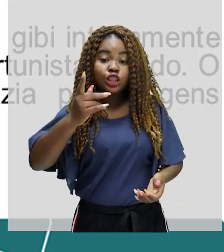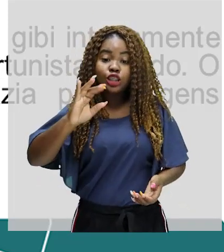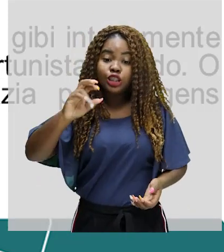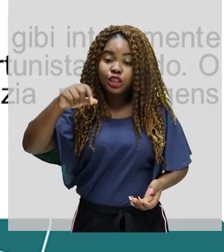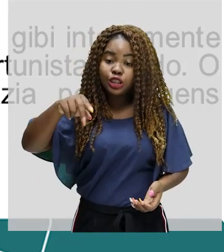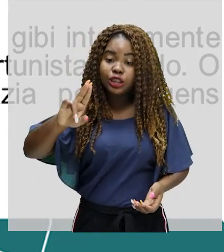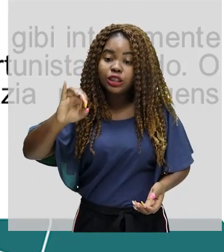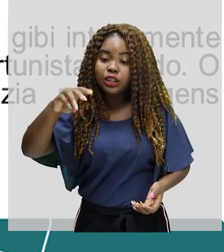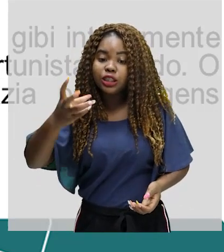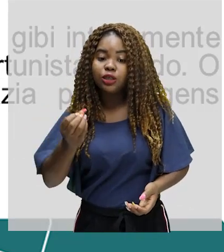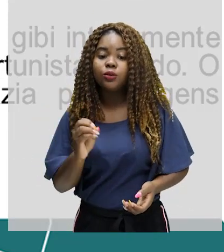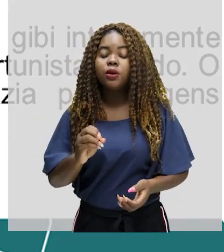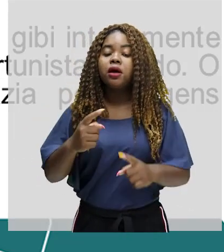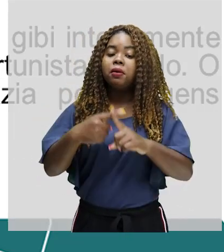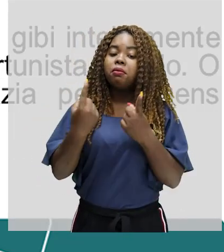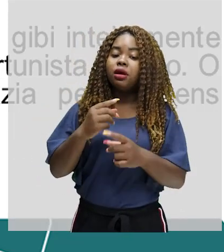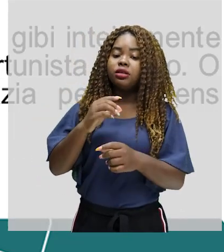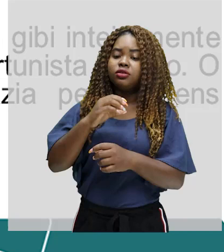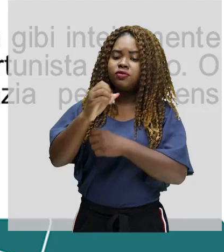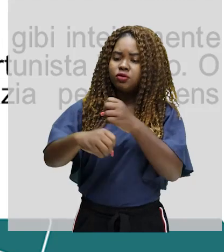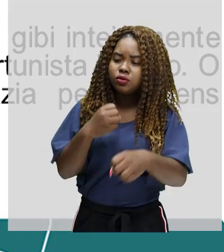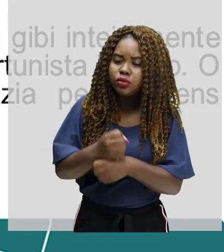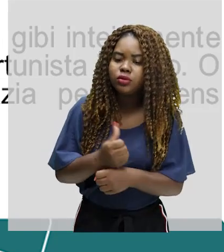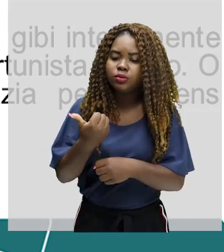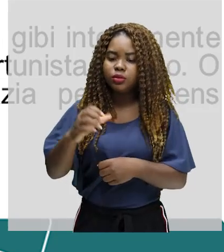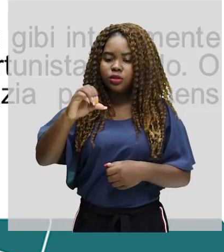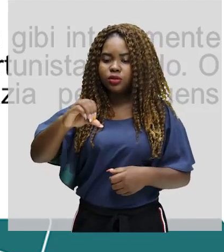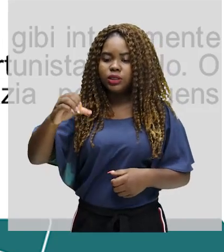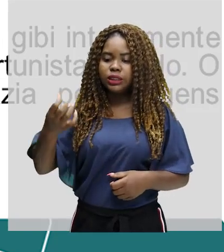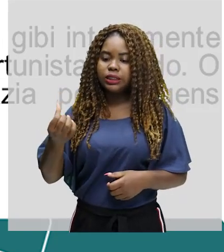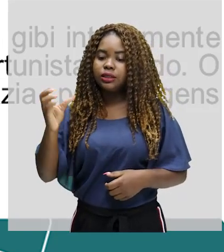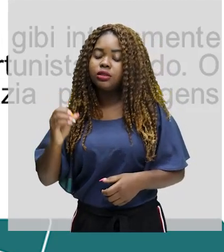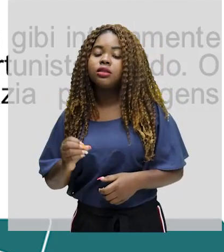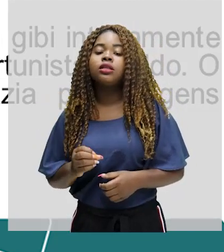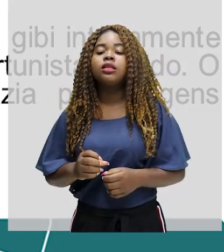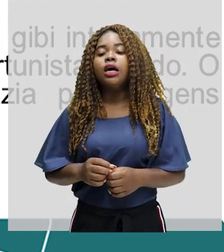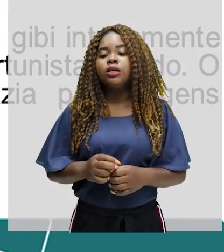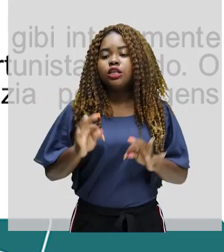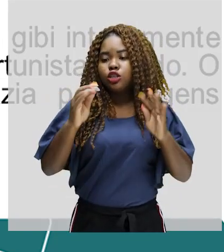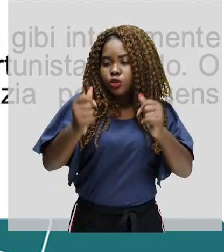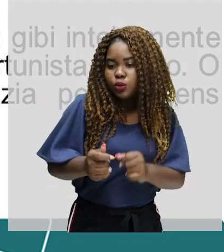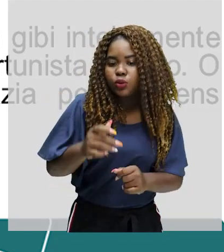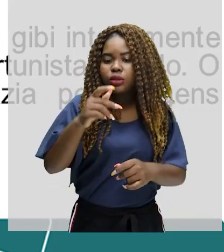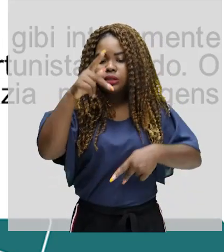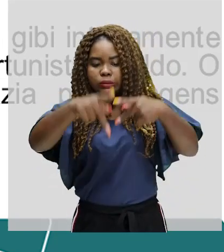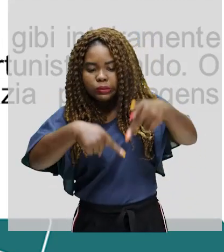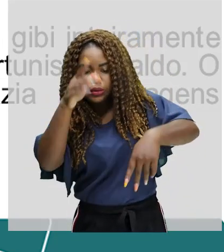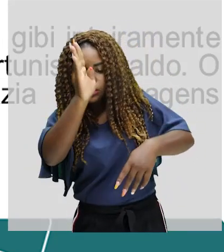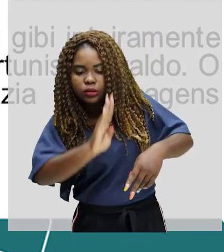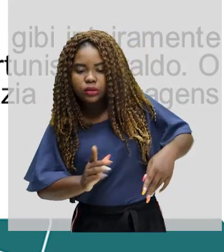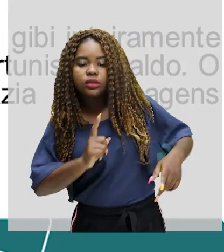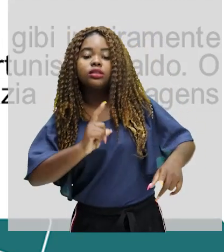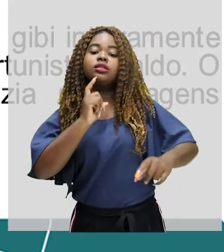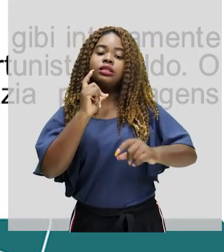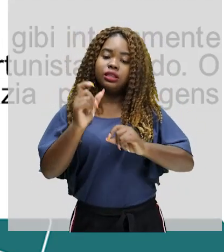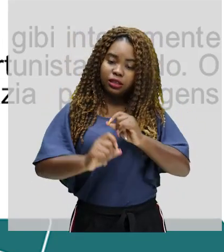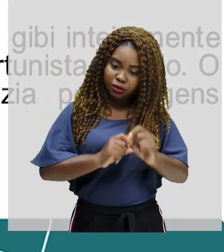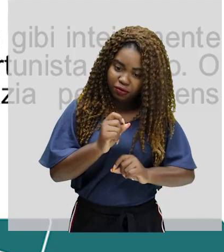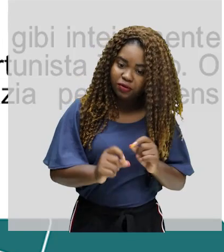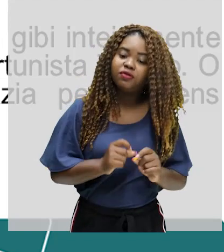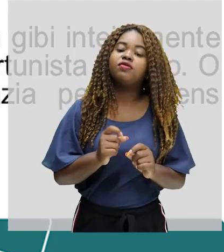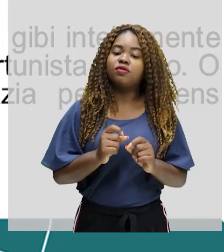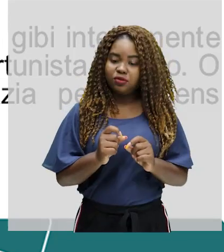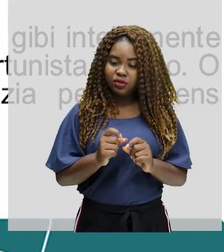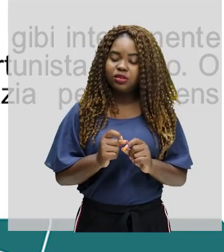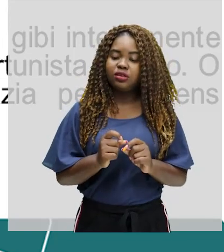1960 que o público brasileiro teve um gibi inteiramente colorido, com a publicação de A Turma do Pererê,